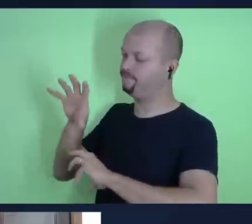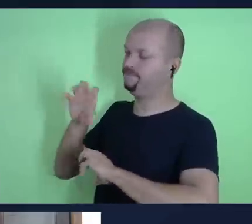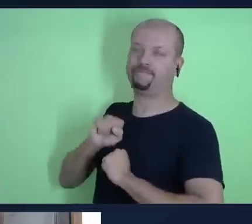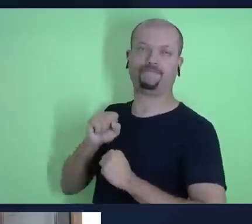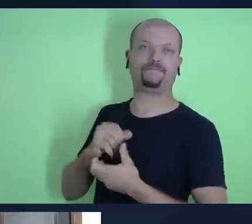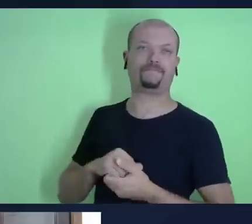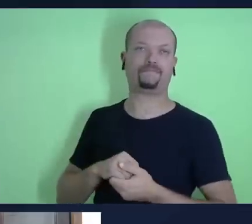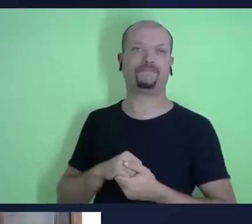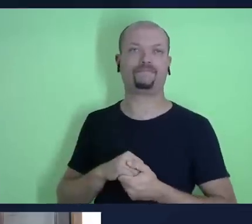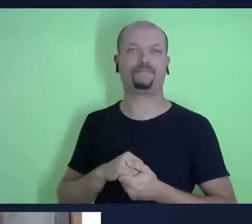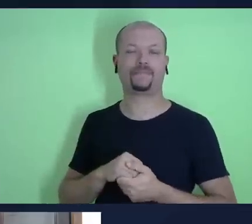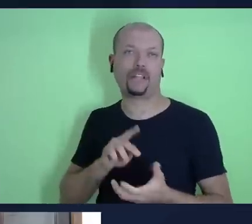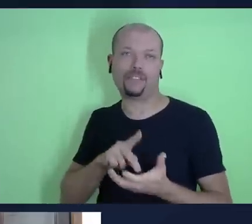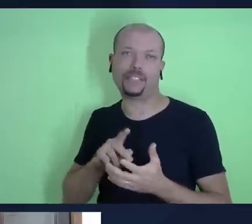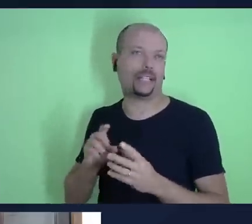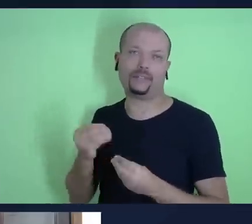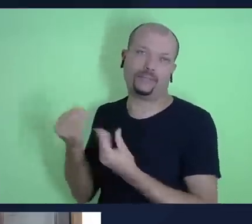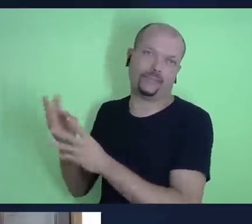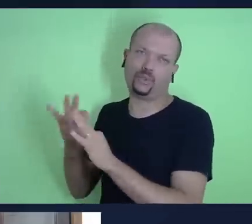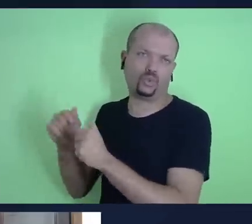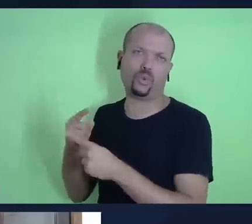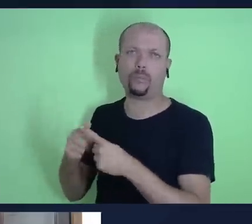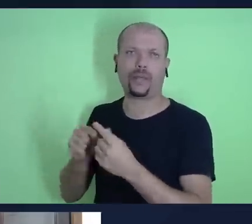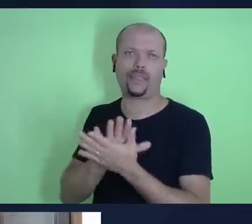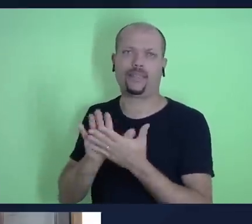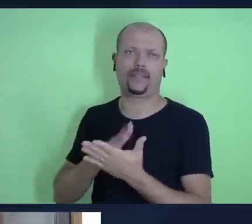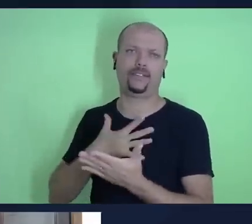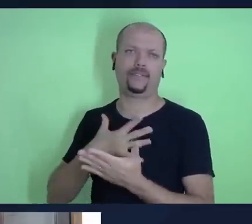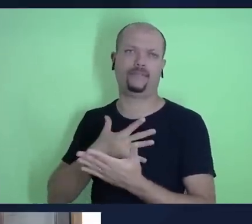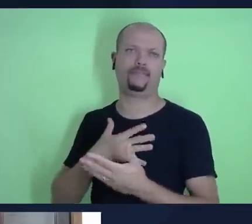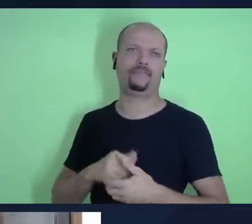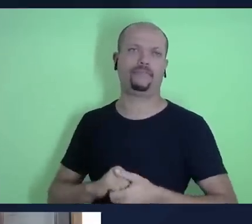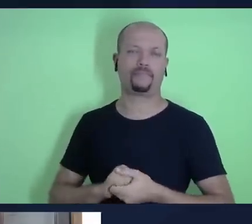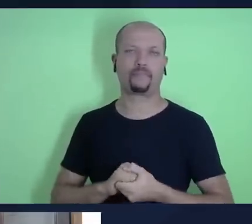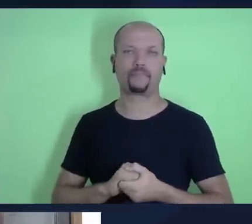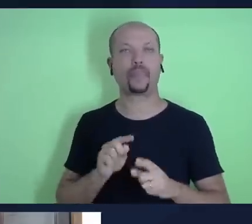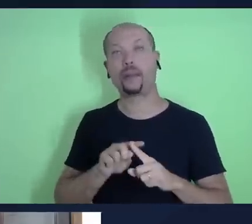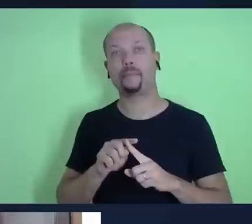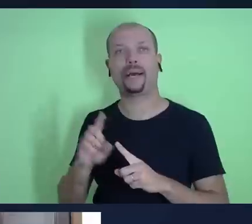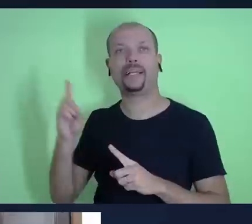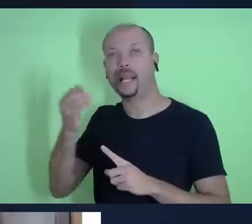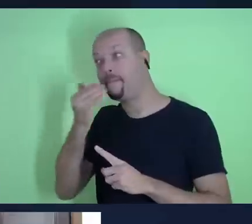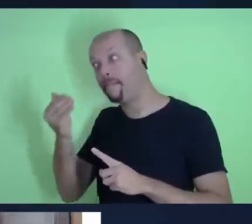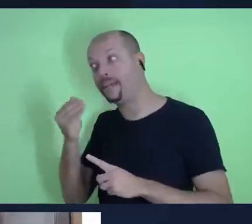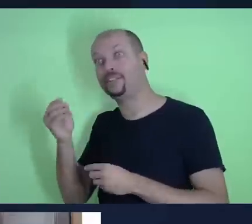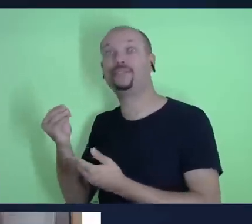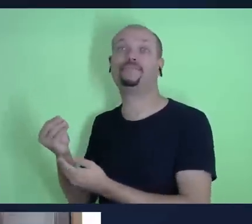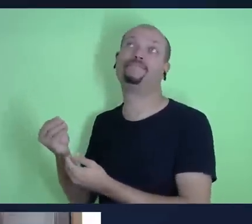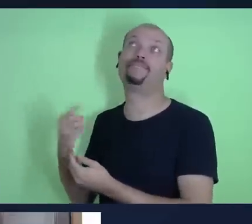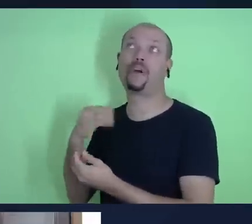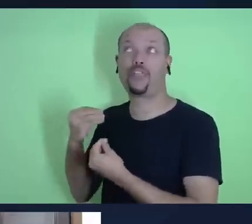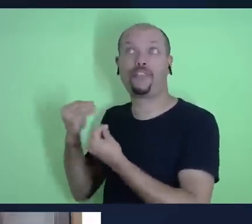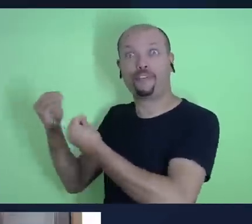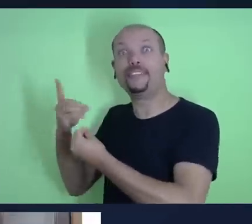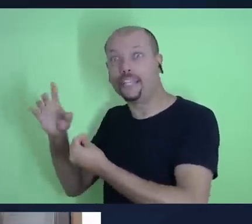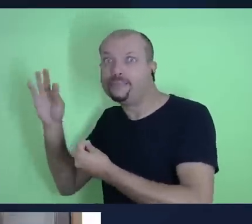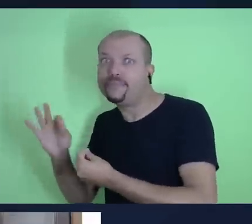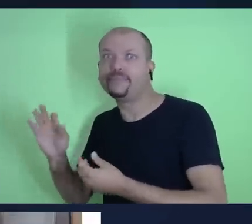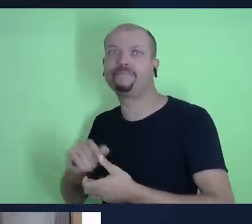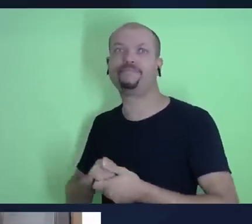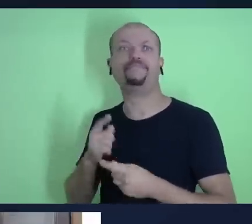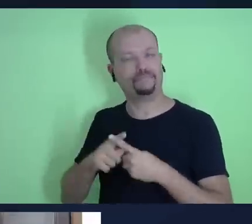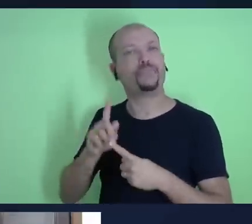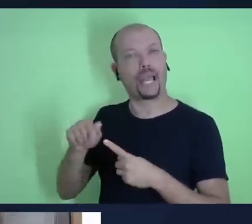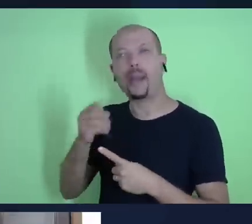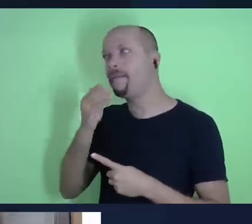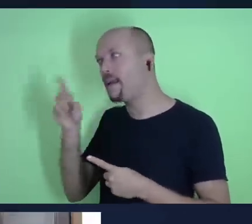verdade deveria devolver tudo porque nada é meu certo mas ele me pede para devolver só 10% então eu devolvo 10% porque é o que ele pediu